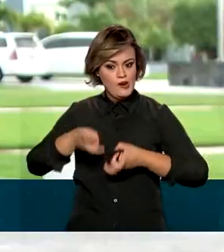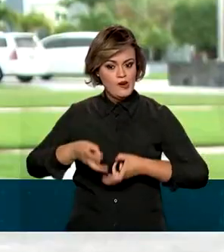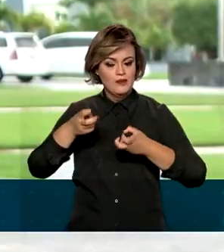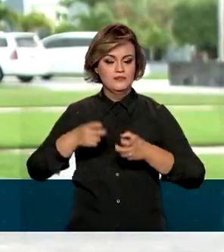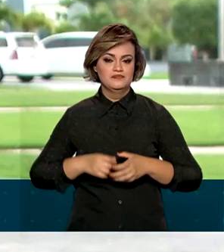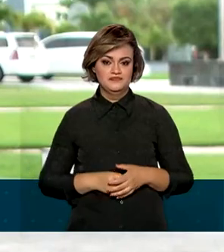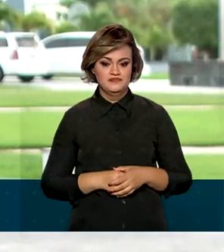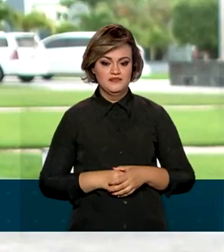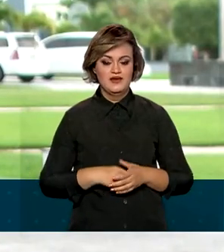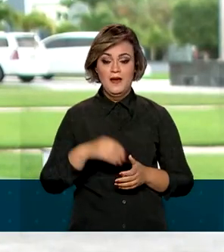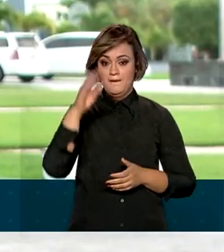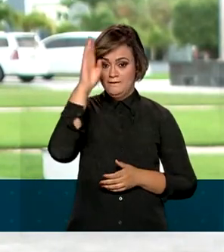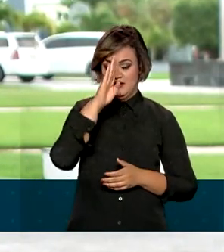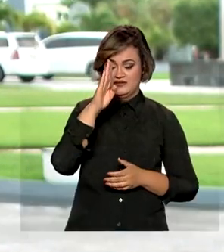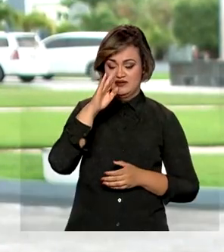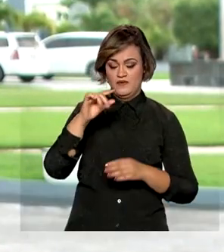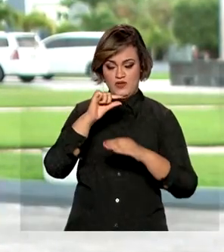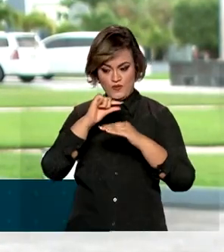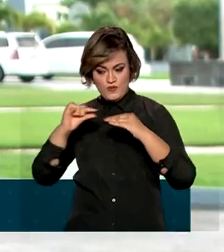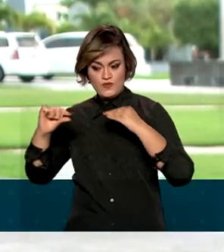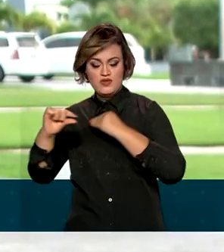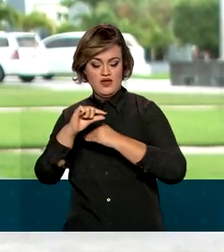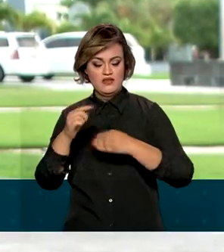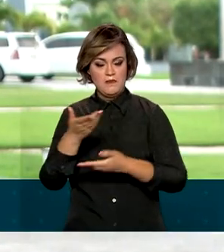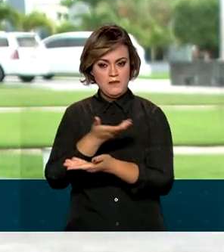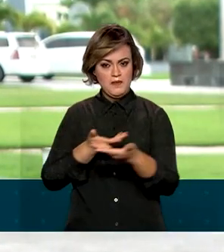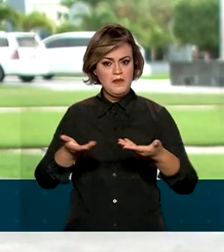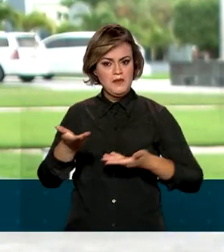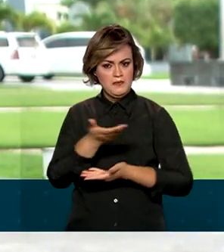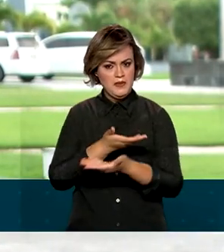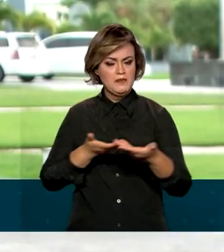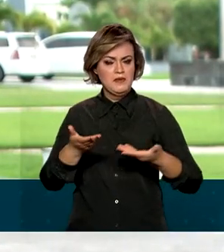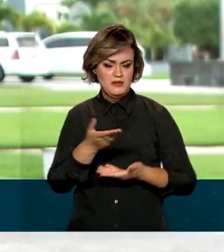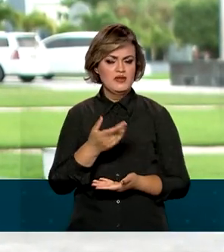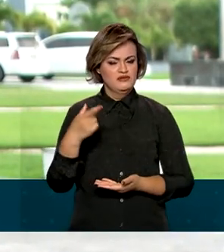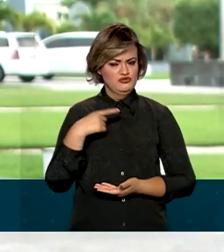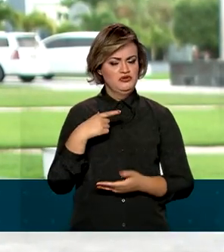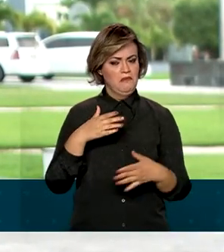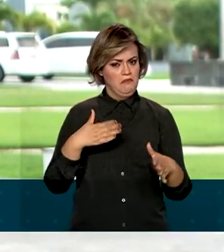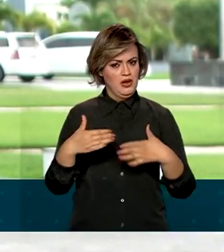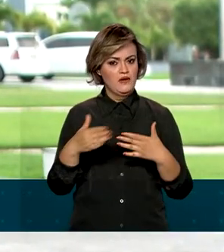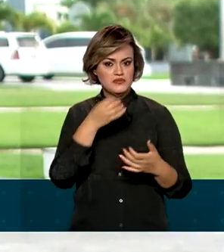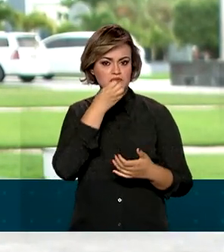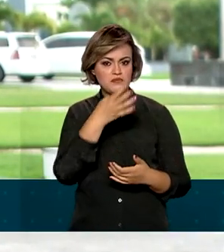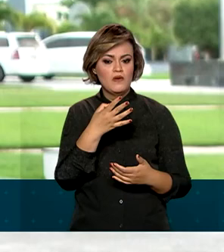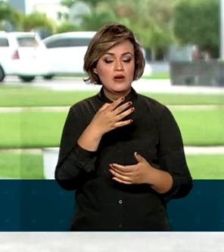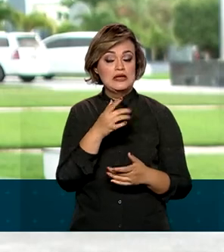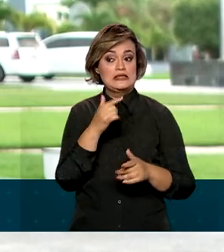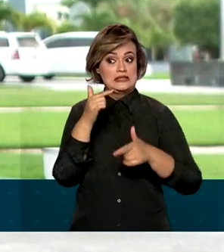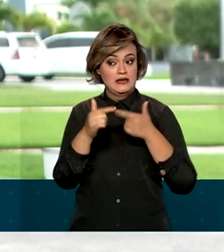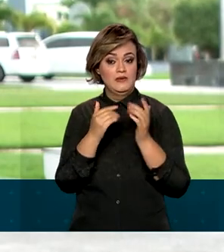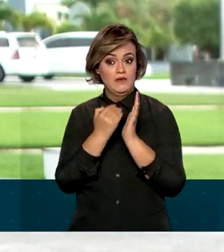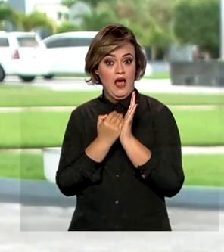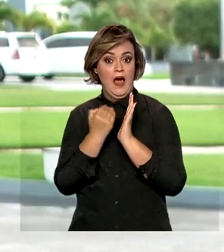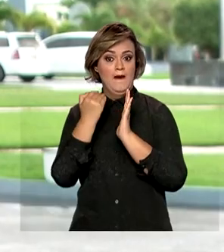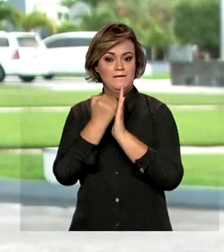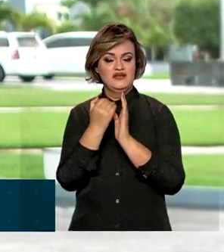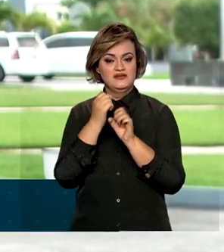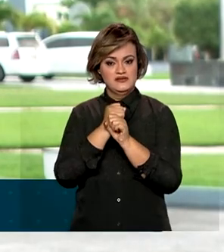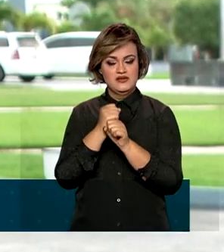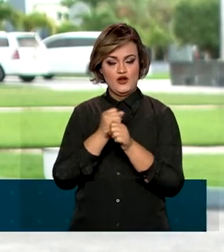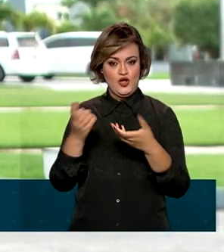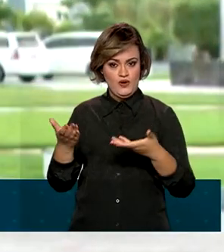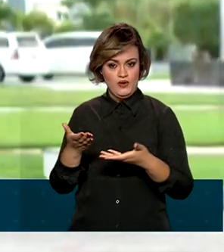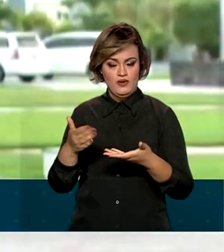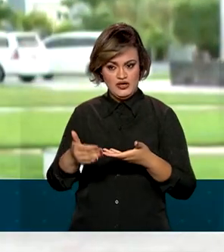aqui. Brasil e Guiana sempre mantiveram boas relações diplomáticas e comerciais, que se intensificaram nos últimos anos com a